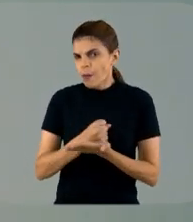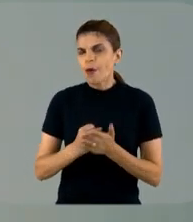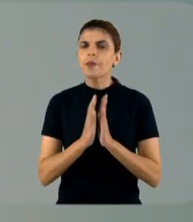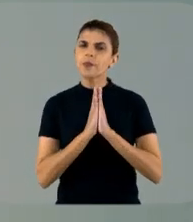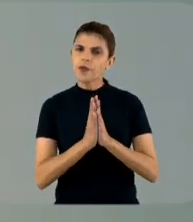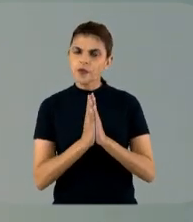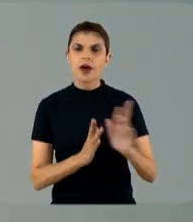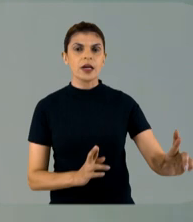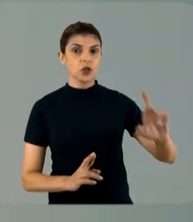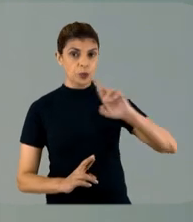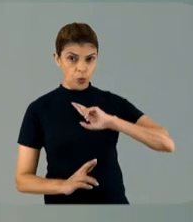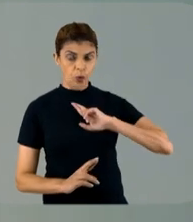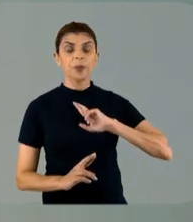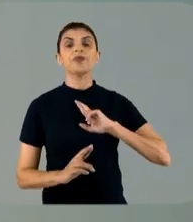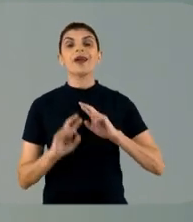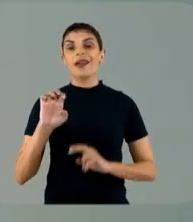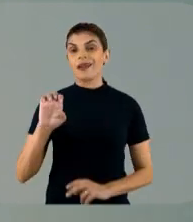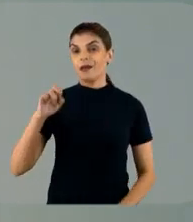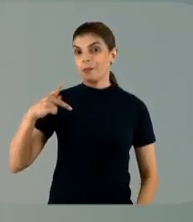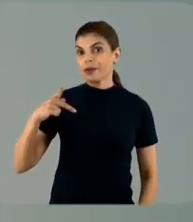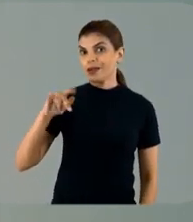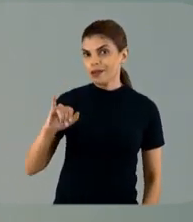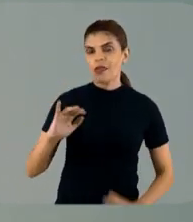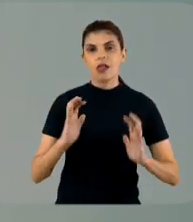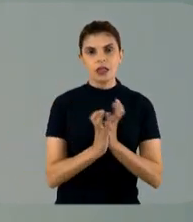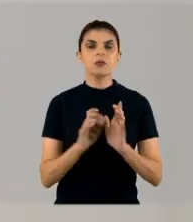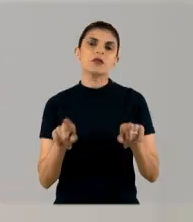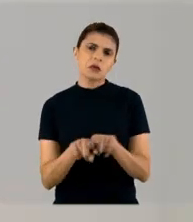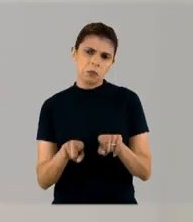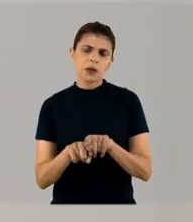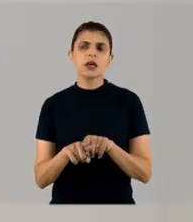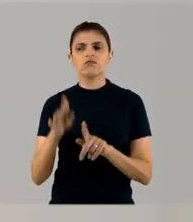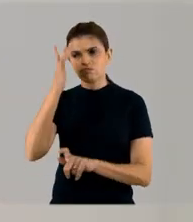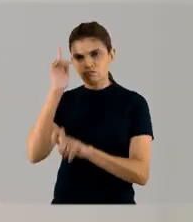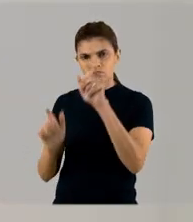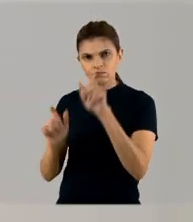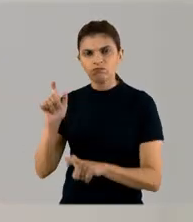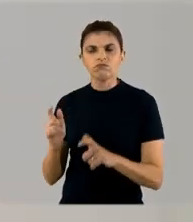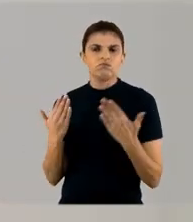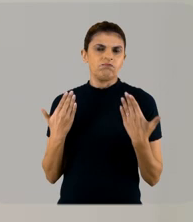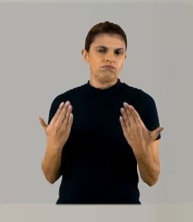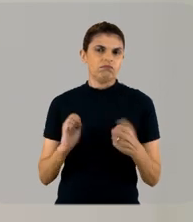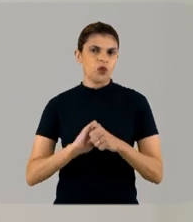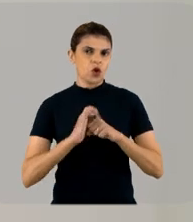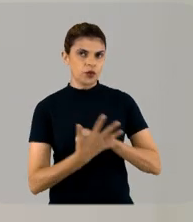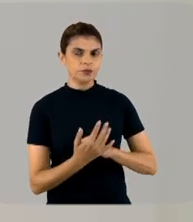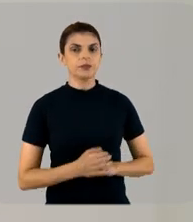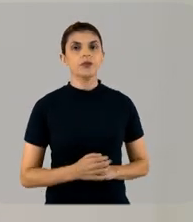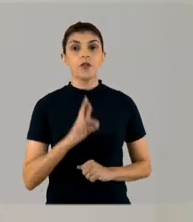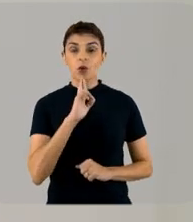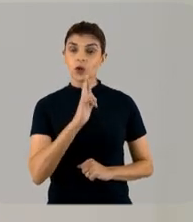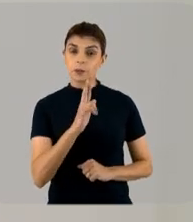favor, EPIs para equipe e gestante assintomática. Eu vou responder parte da